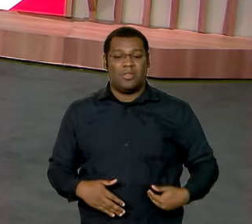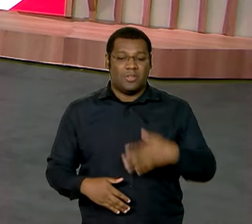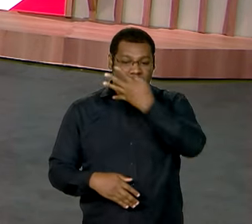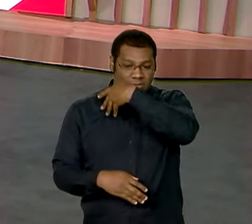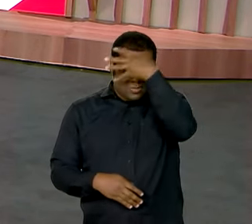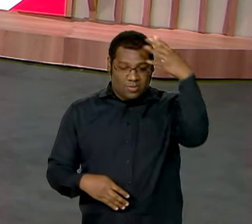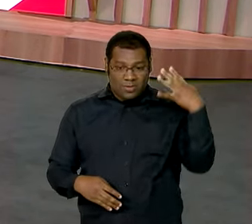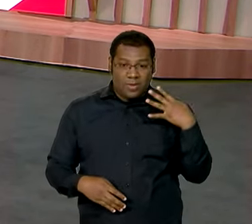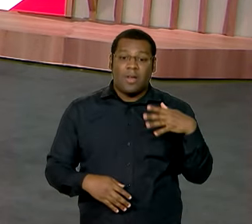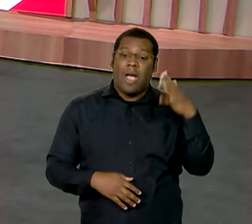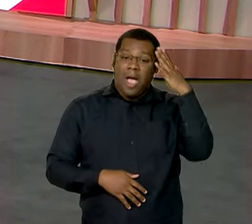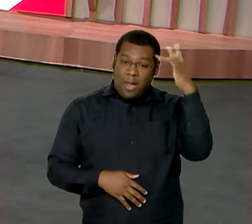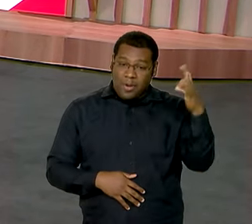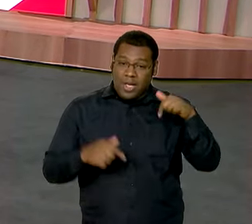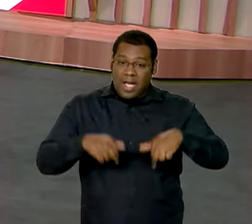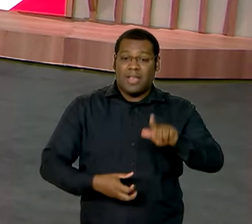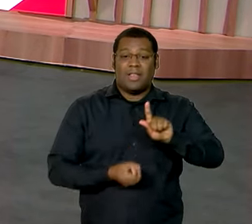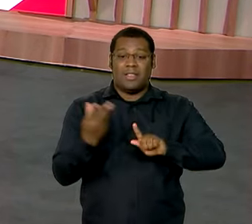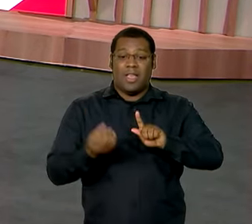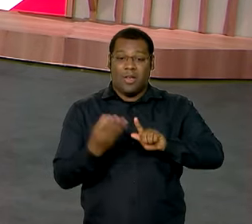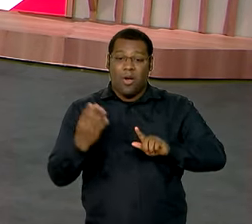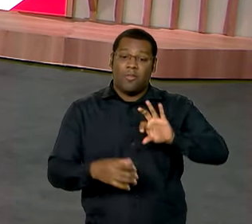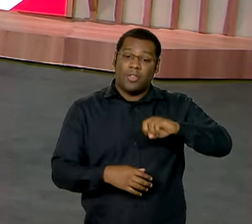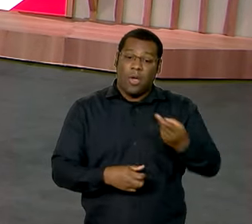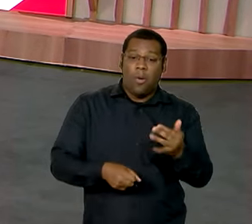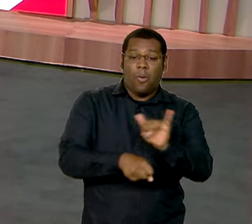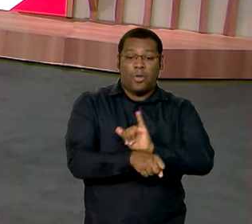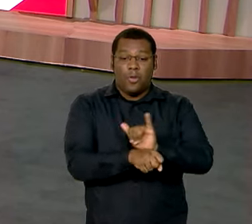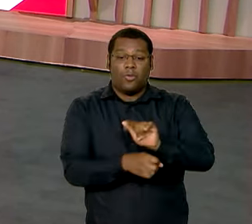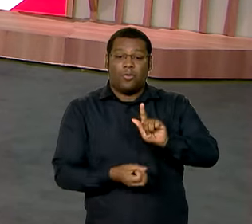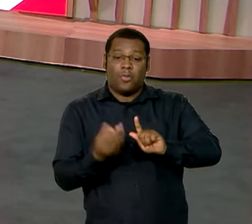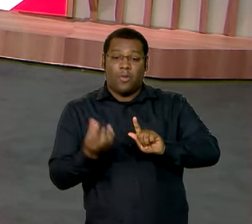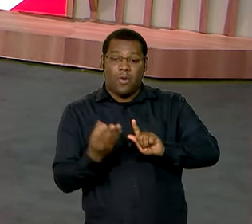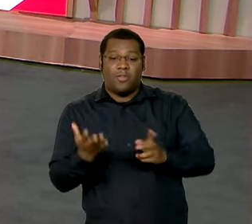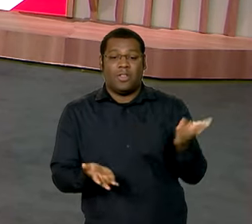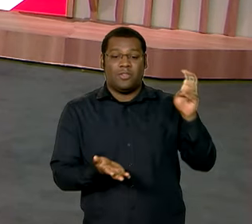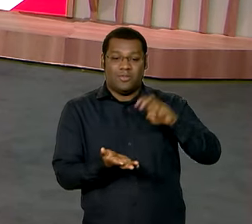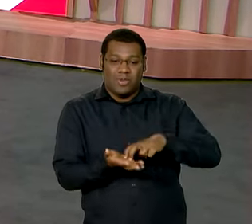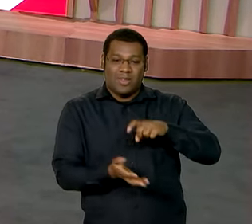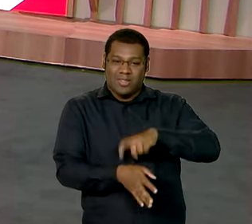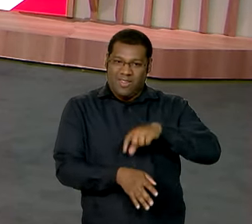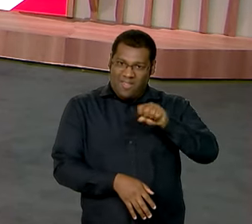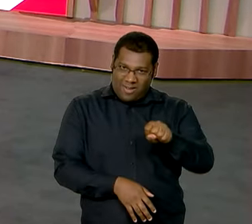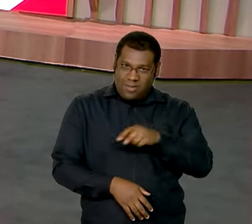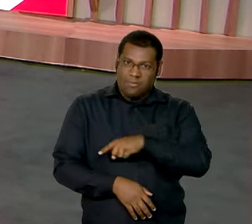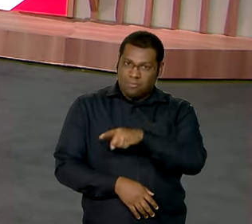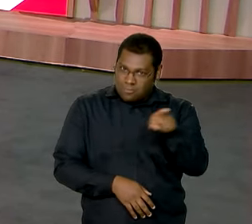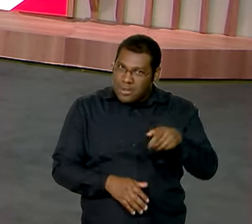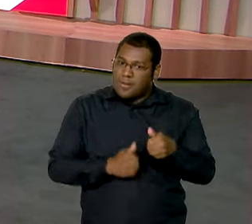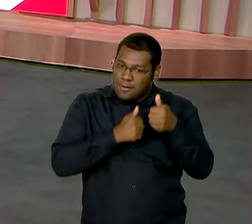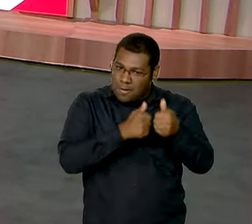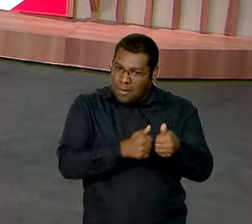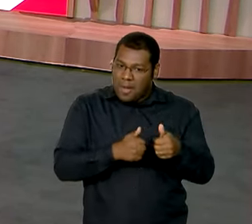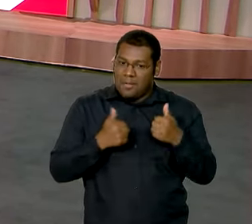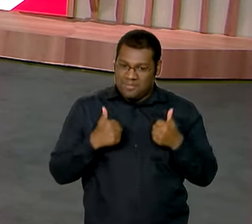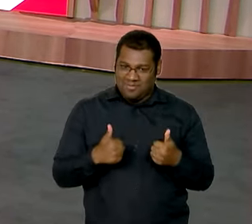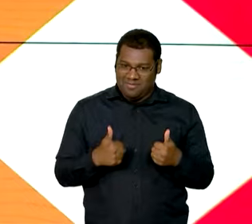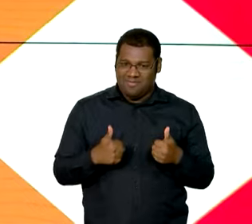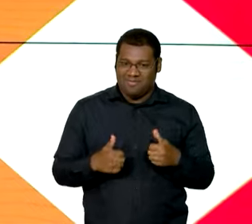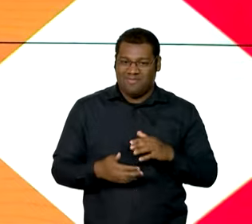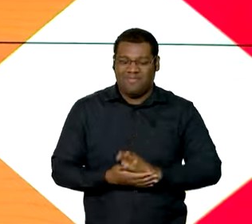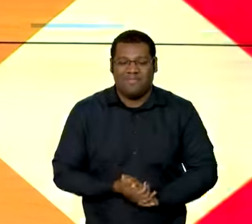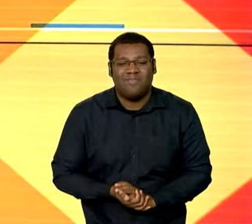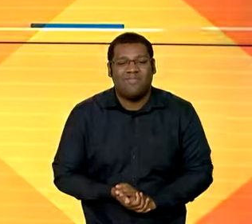todo mundo amanhã aqui no Canal GOV ou no nosso YouTube a partir das oito da manhã. Quero você lá. Ah, eu vou assistir, com certeza. Obrigada.